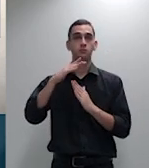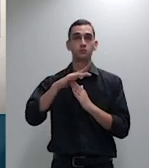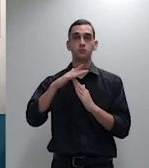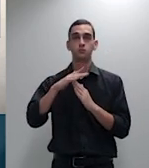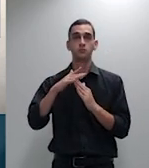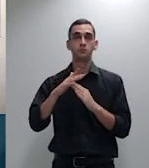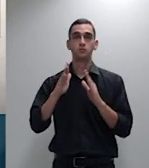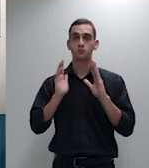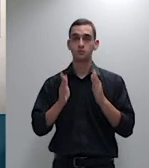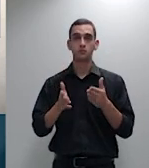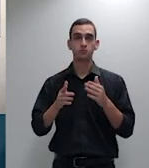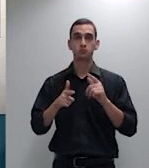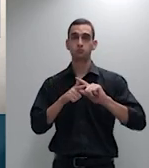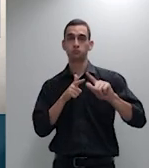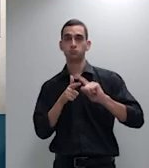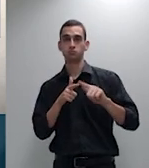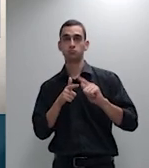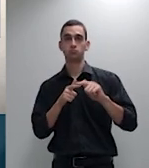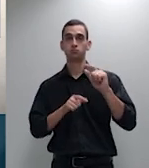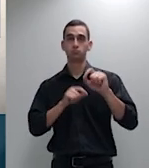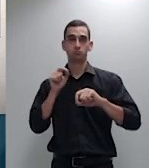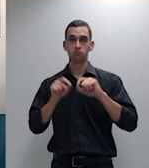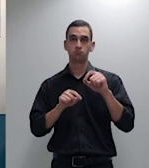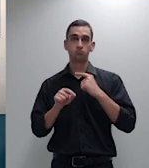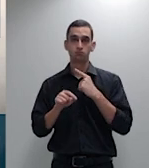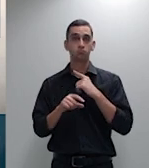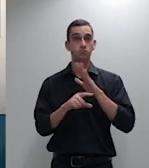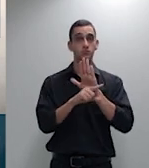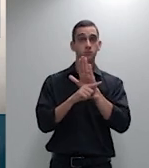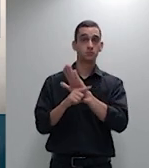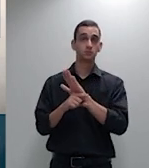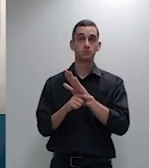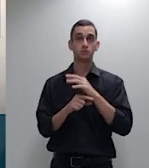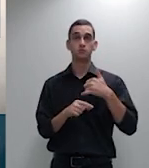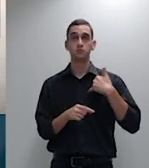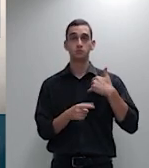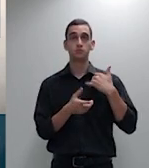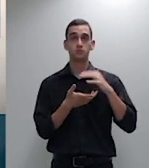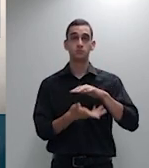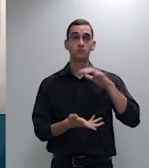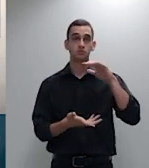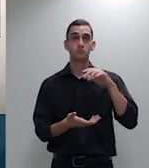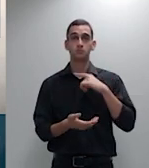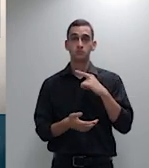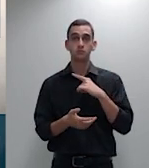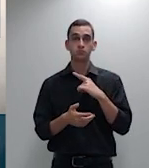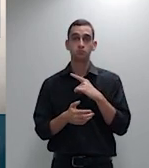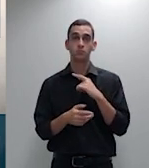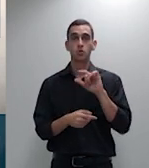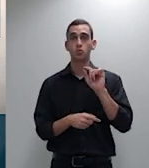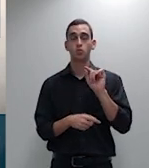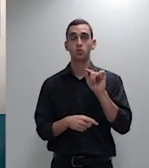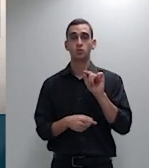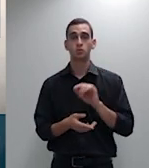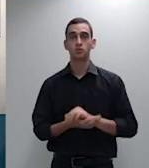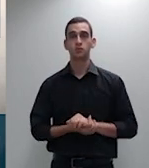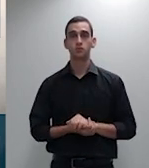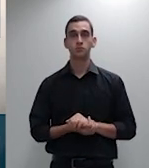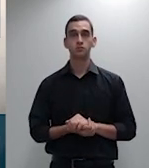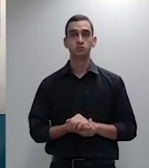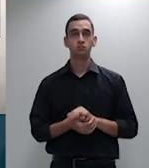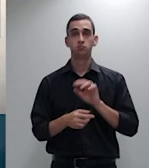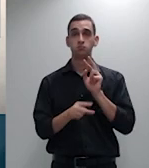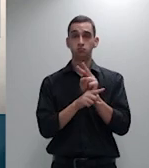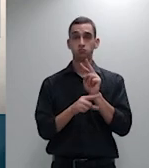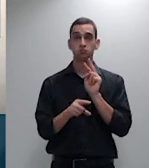é sobremane não há proteção de confinidor melhor do que o mercado